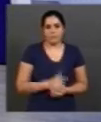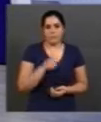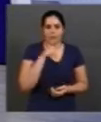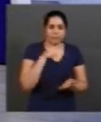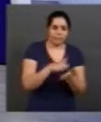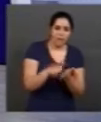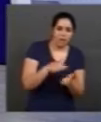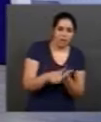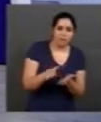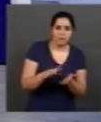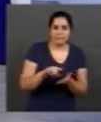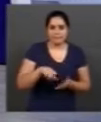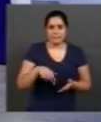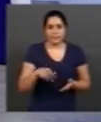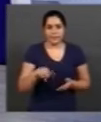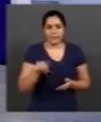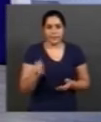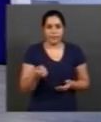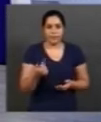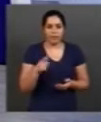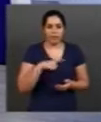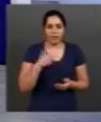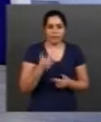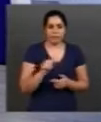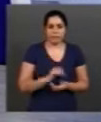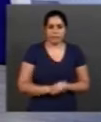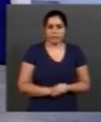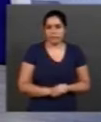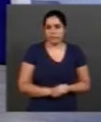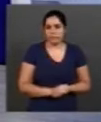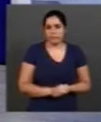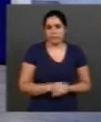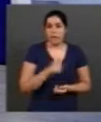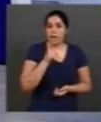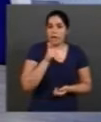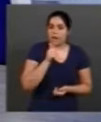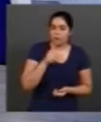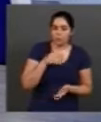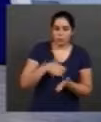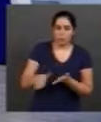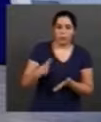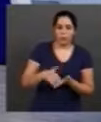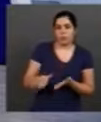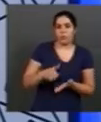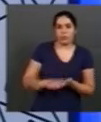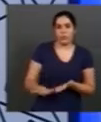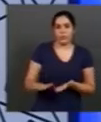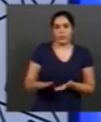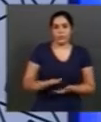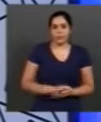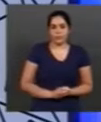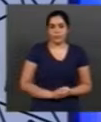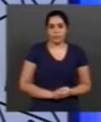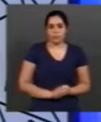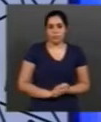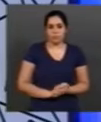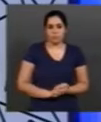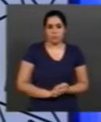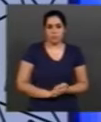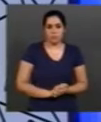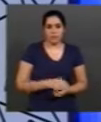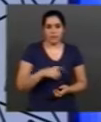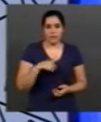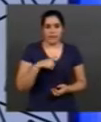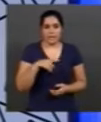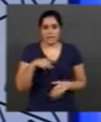ela vai embora e nunca mais? É, a água vai embora e ele passa a ter uma